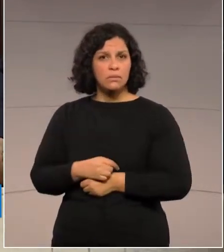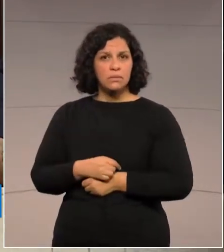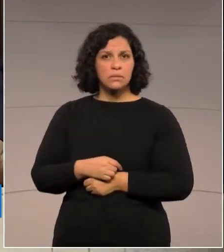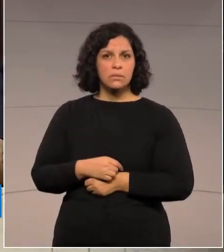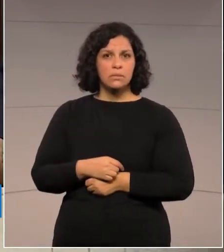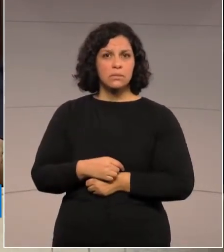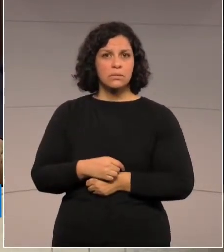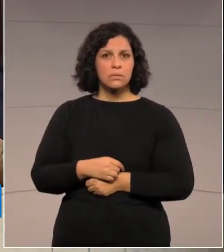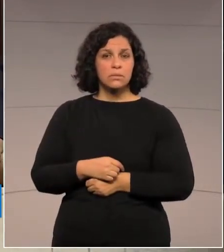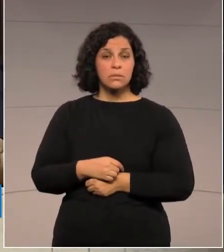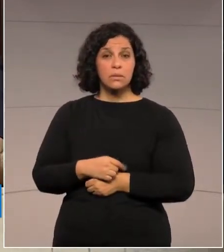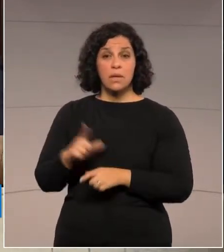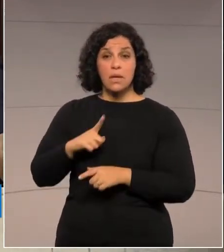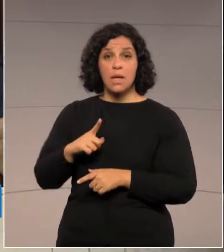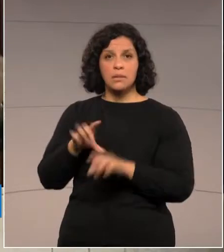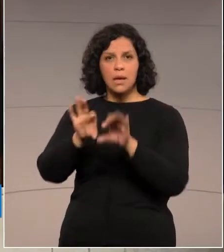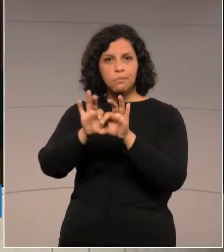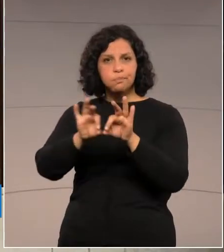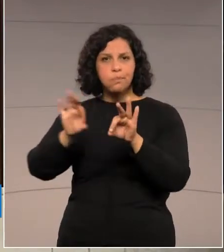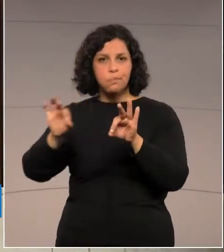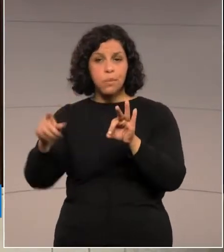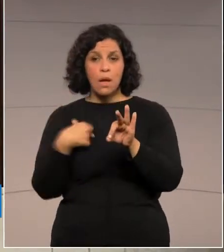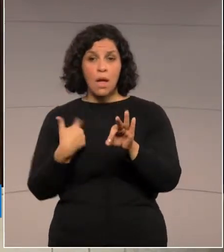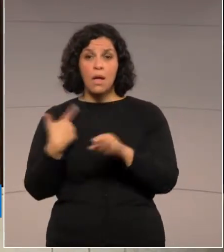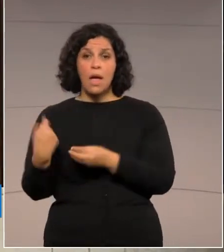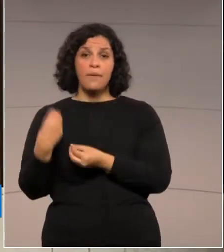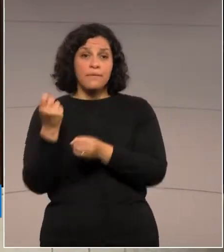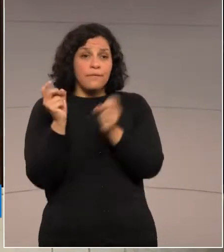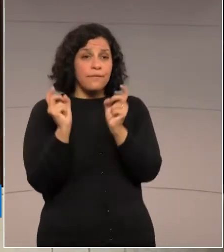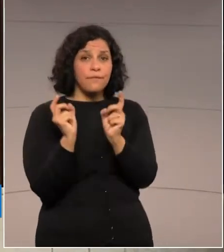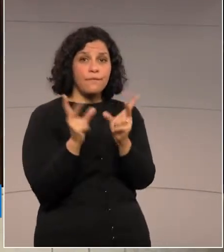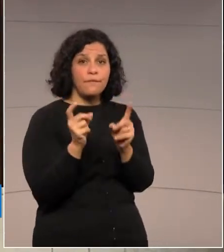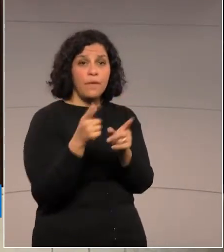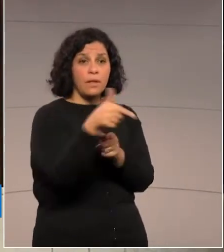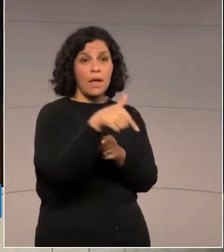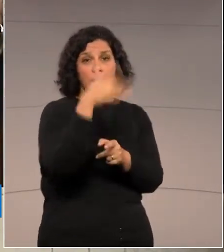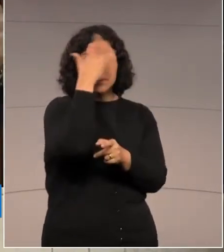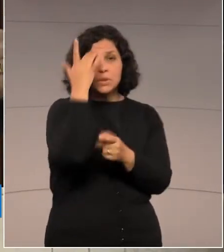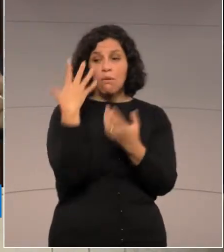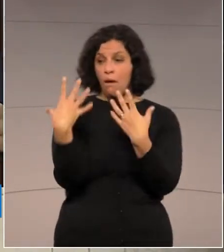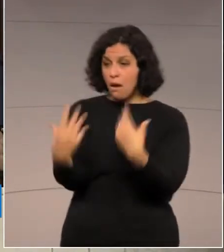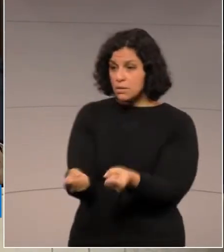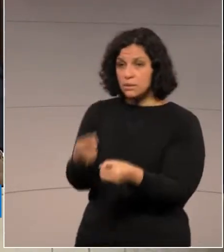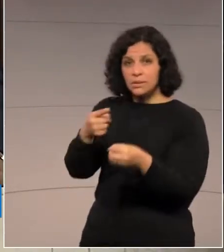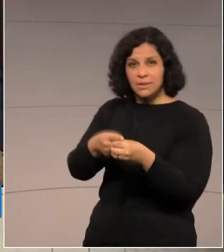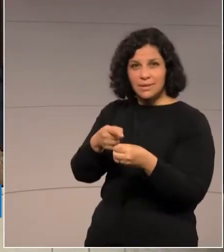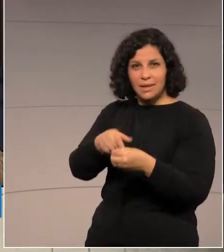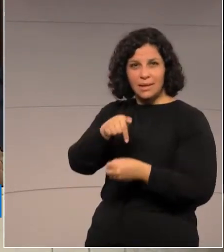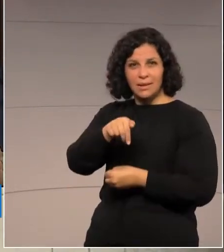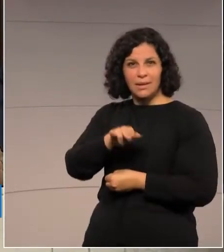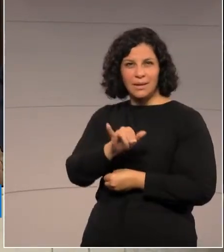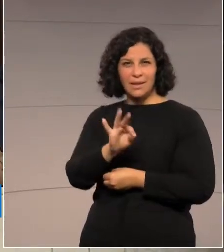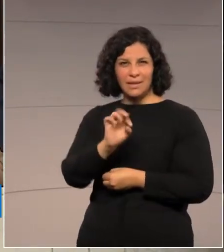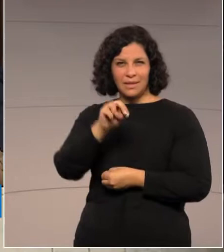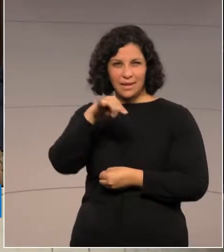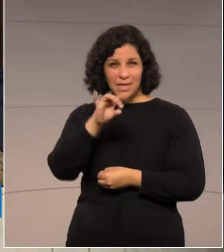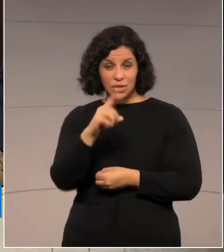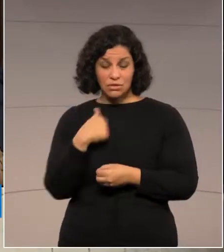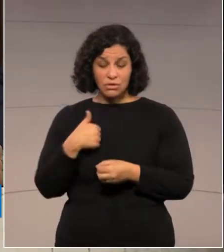E esse produto, ele é bem recebido tanto lá no município quanto na região.